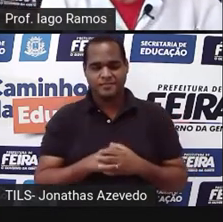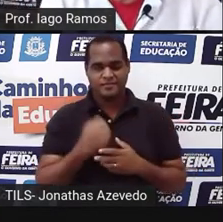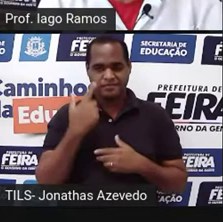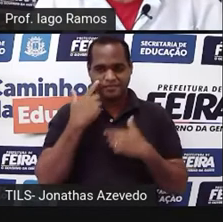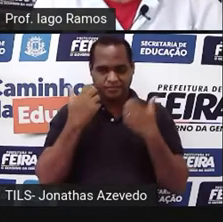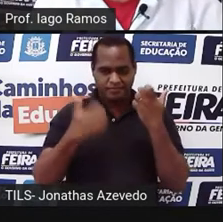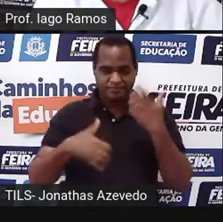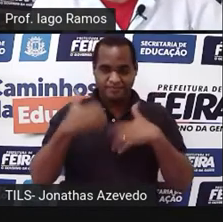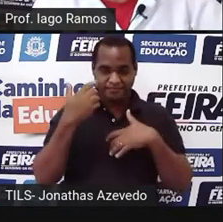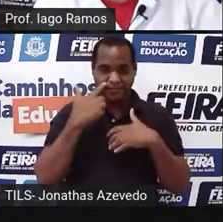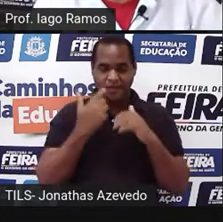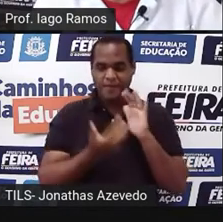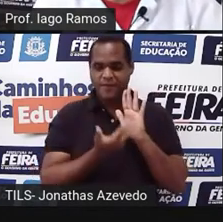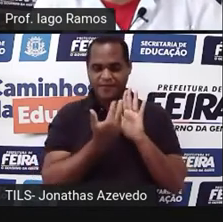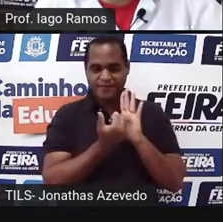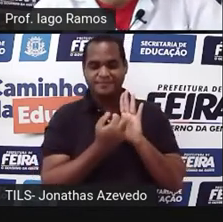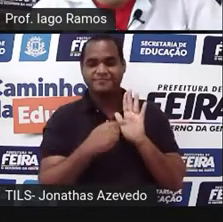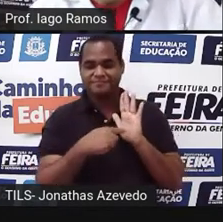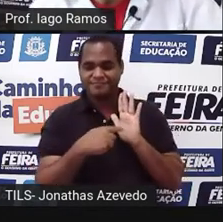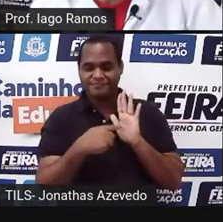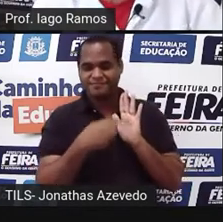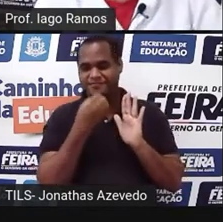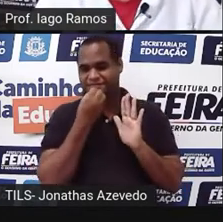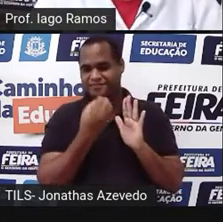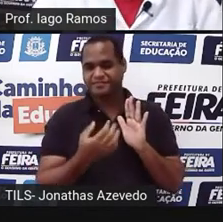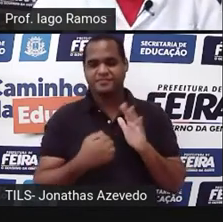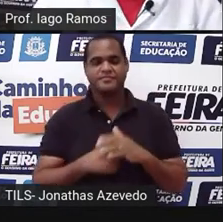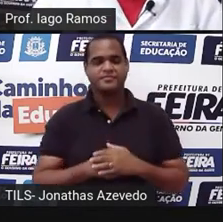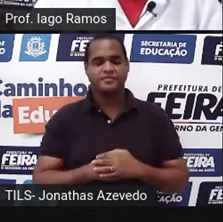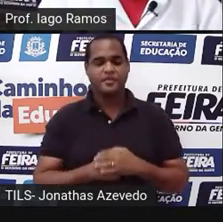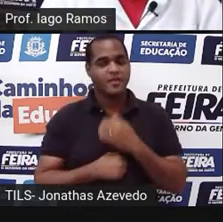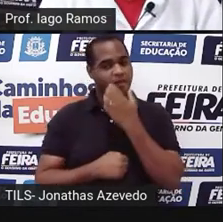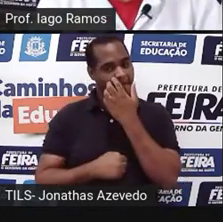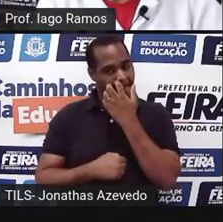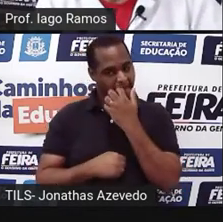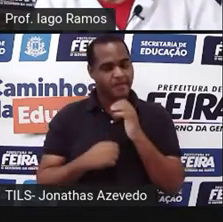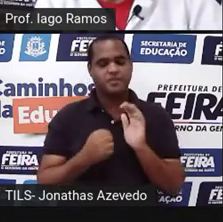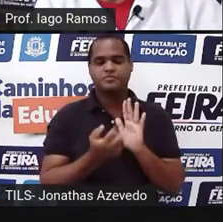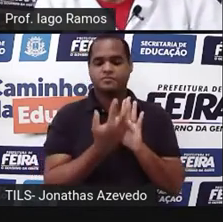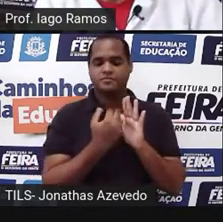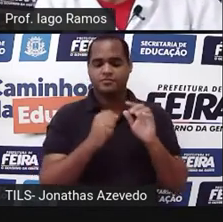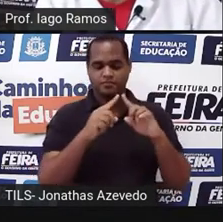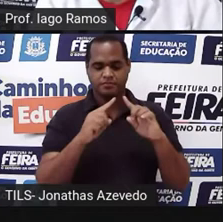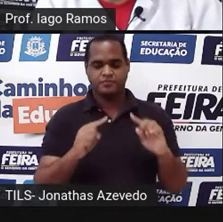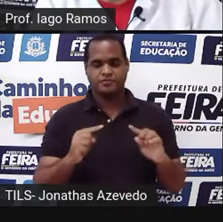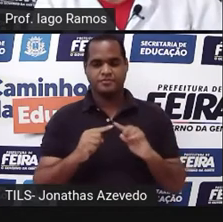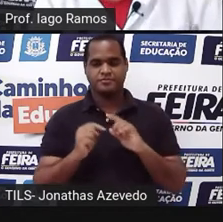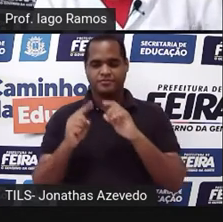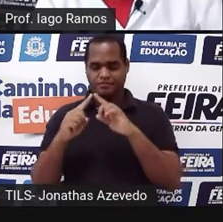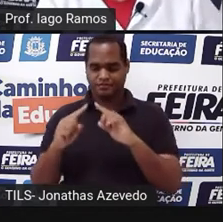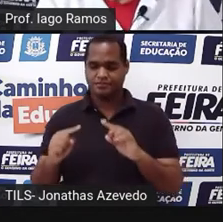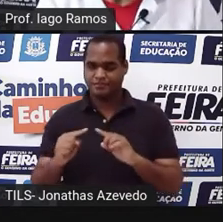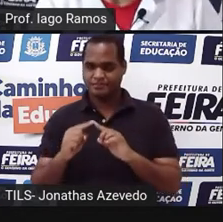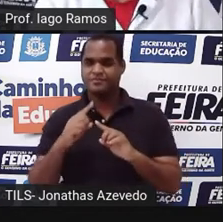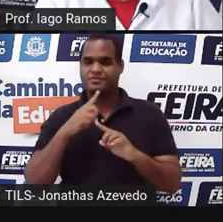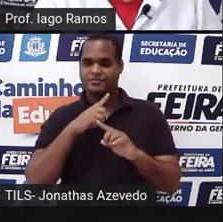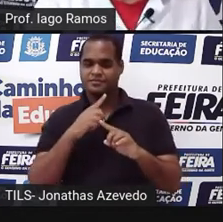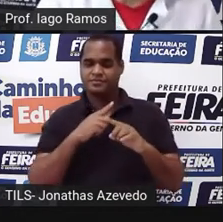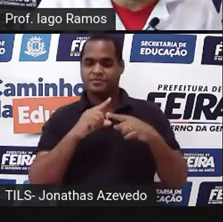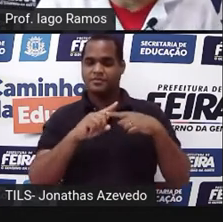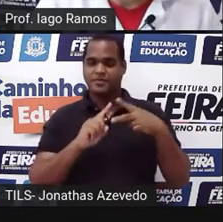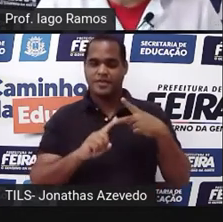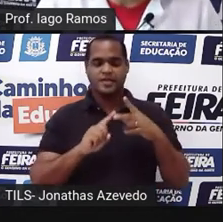acompanhada de figura, tá aí, tem duas figuras ali, né? Essas figuras são figuras